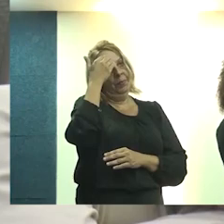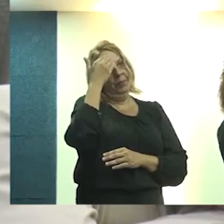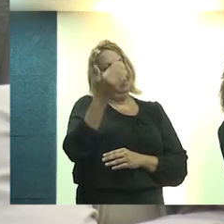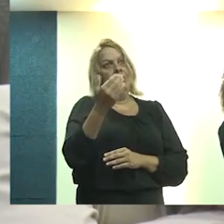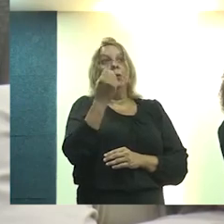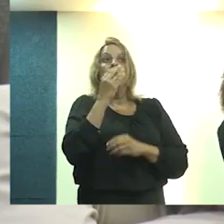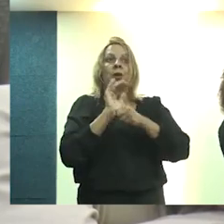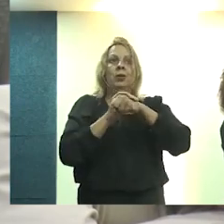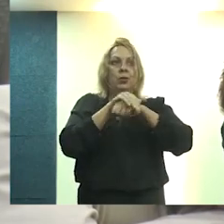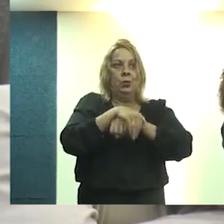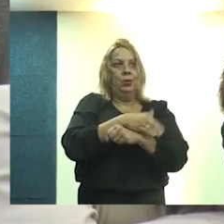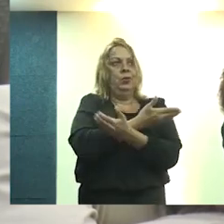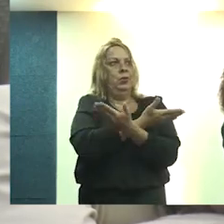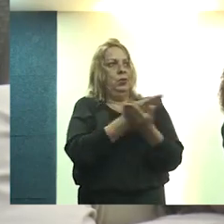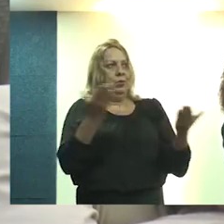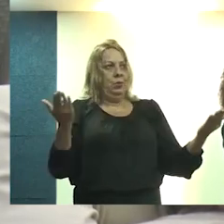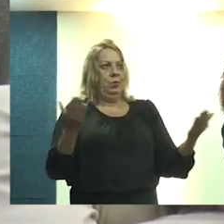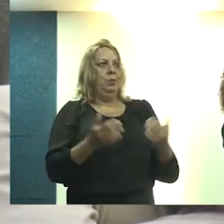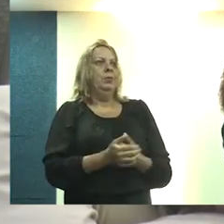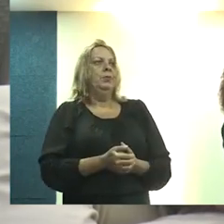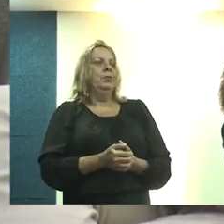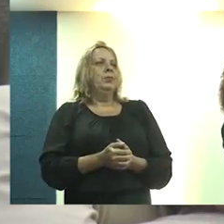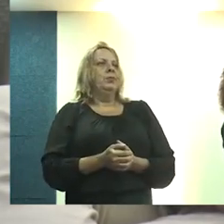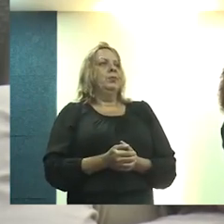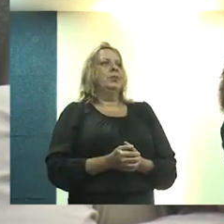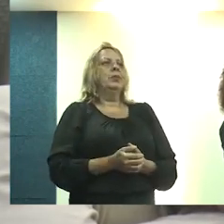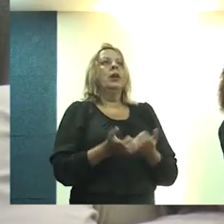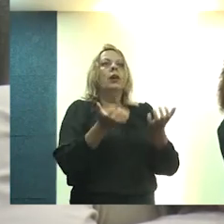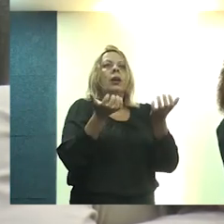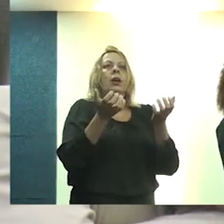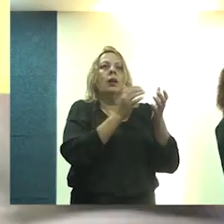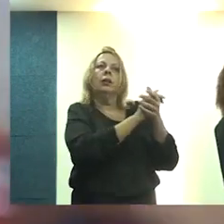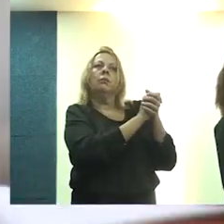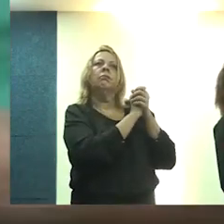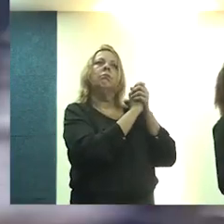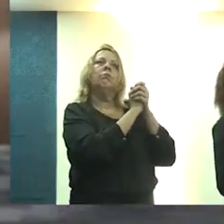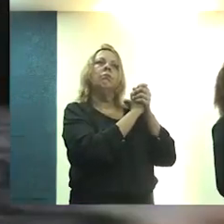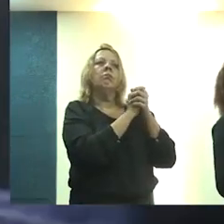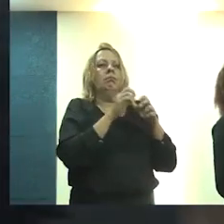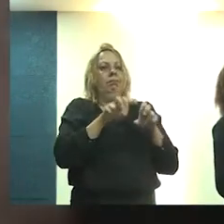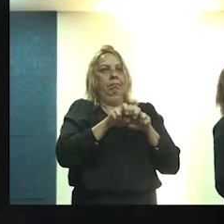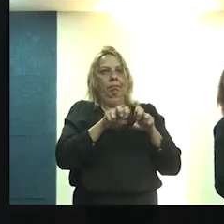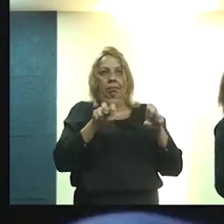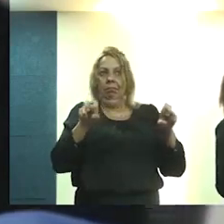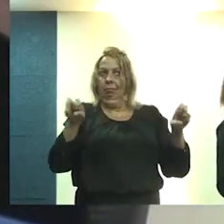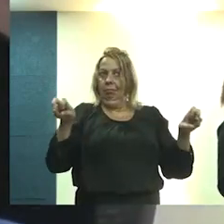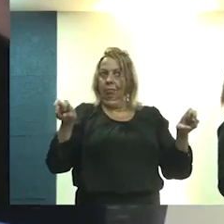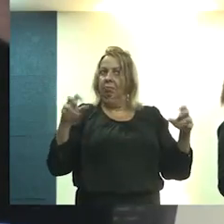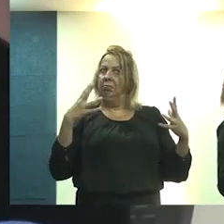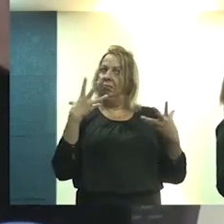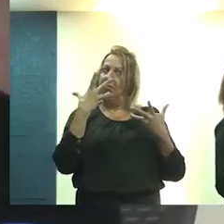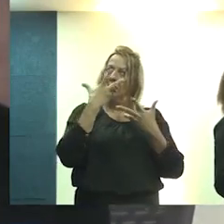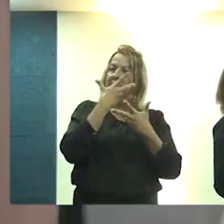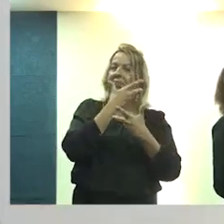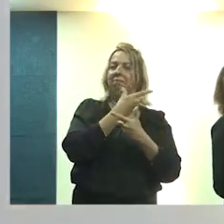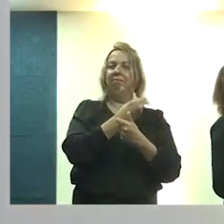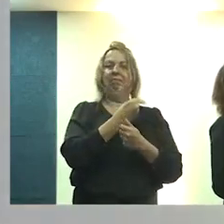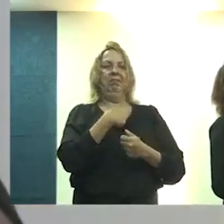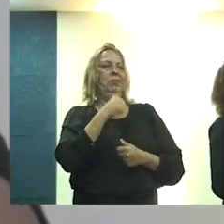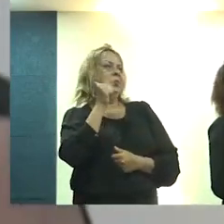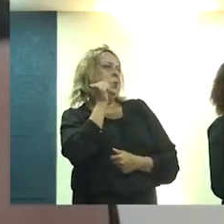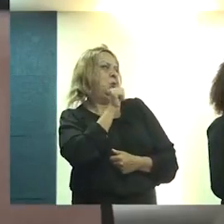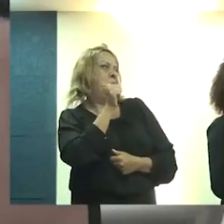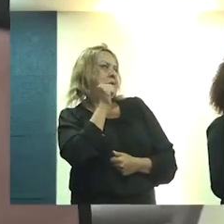Boa noite a todas e todos. Queria saudar essa mesa tão bonita, cheia de grandes